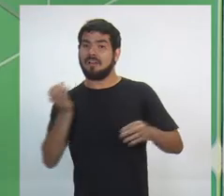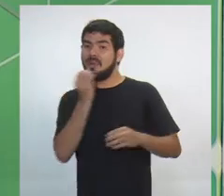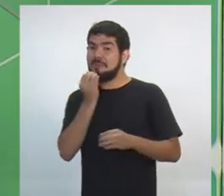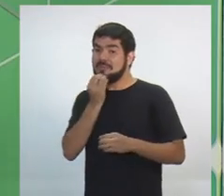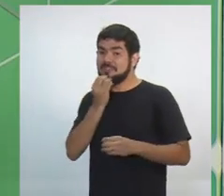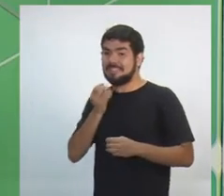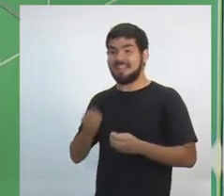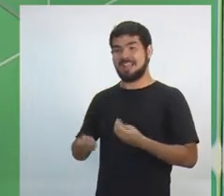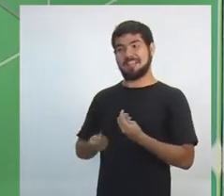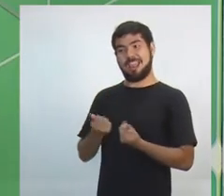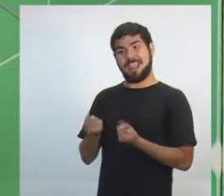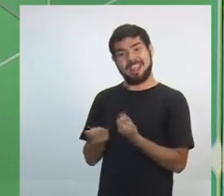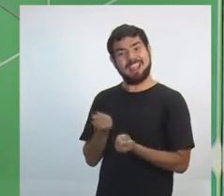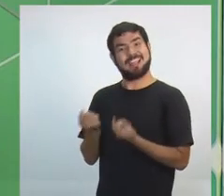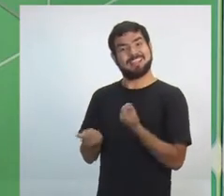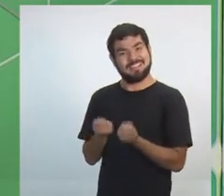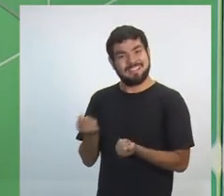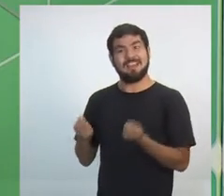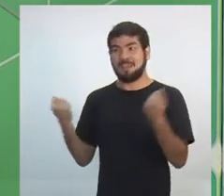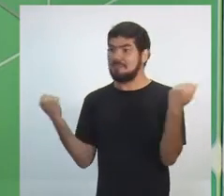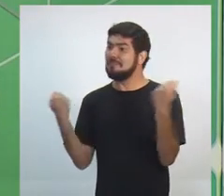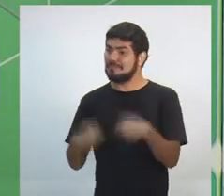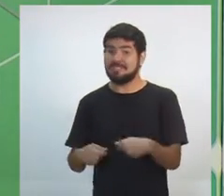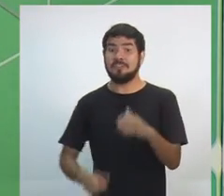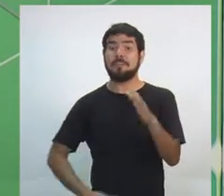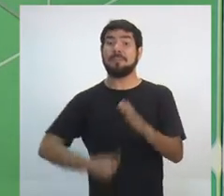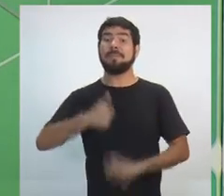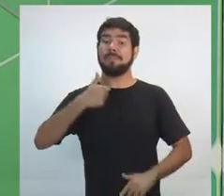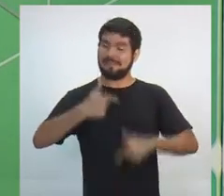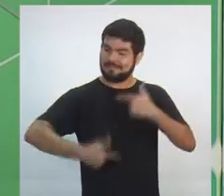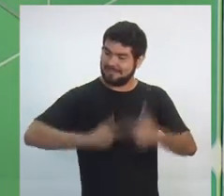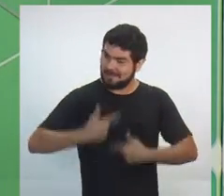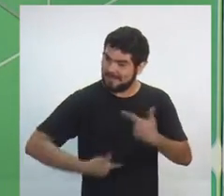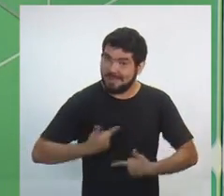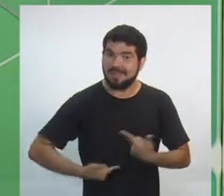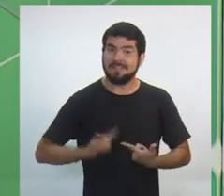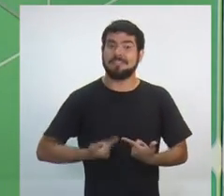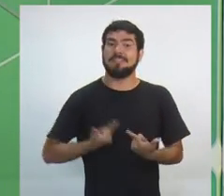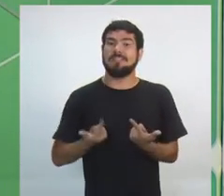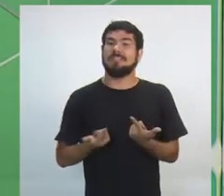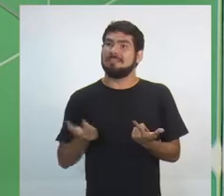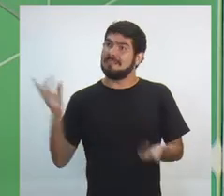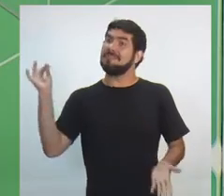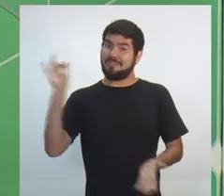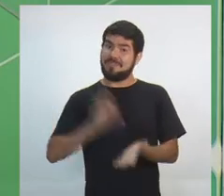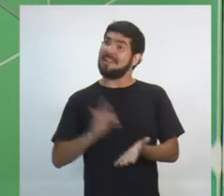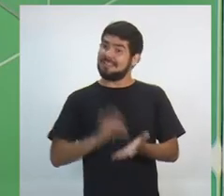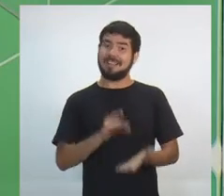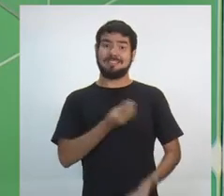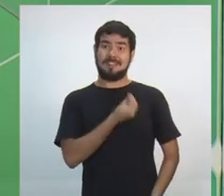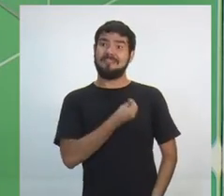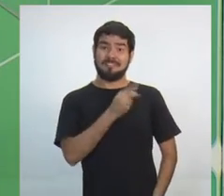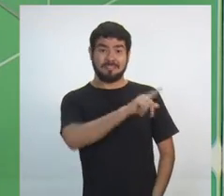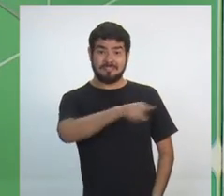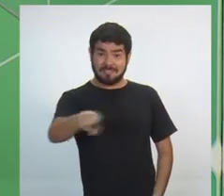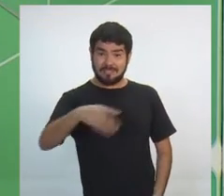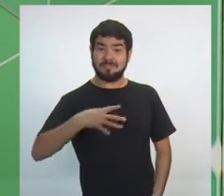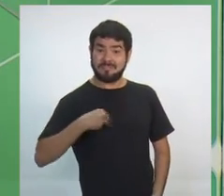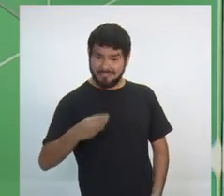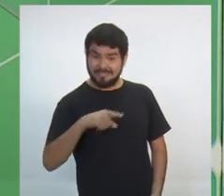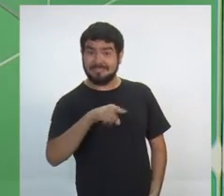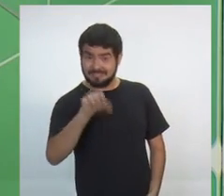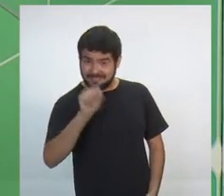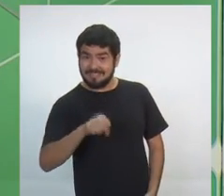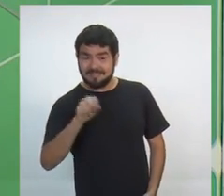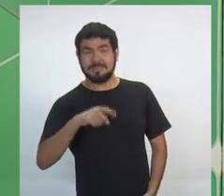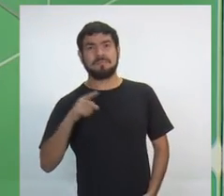É possível fazer com que o primeiro emprego, o primeiro passo, seja uma realidade na vida dos seus filhos. E é possível